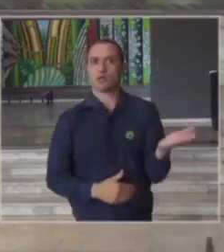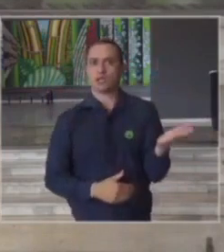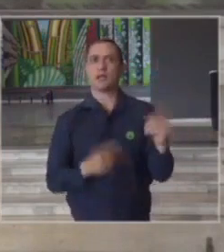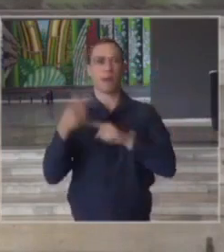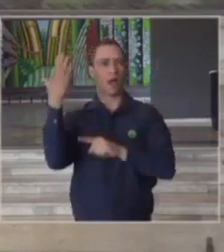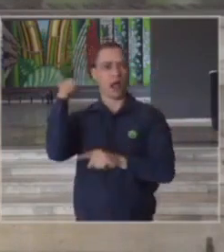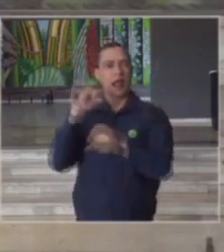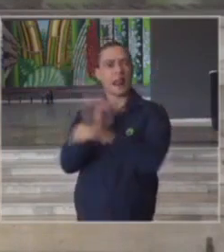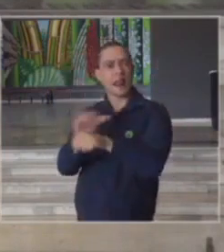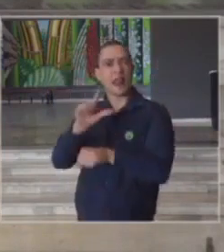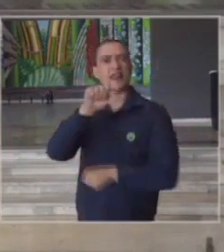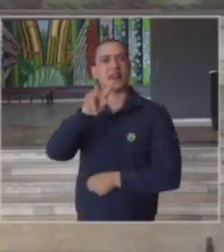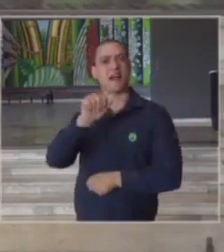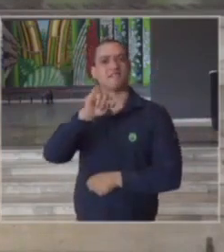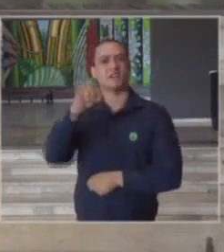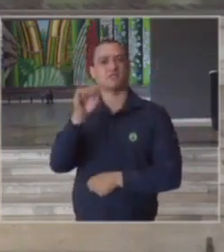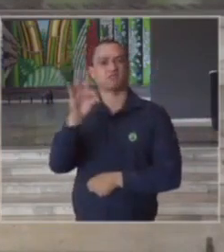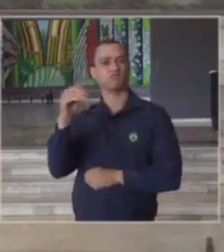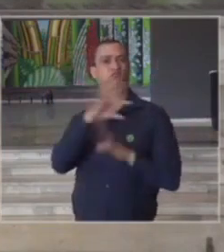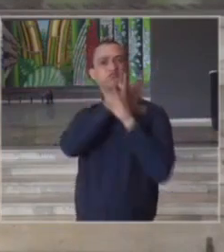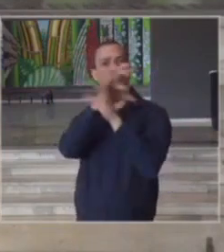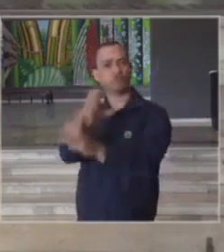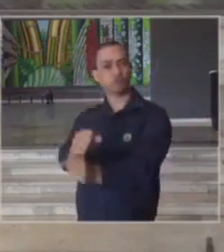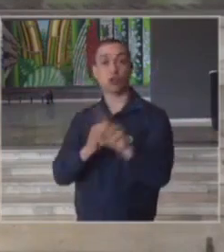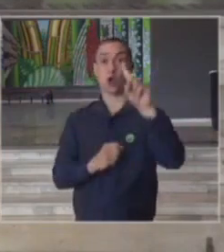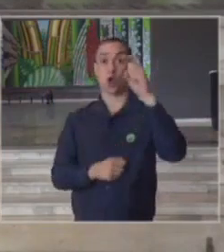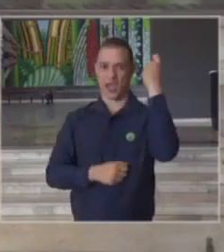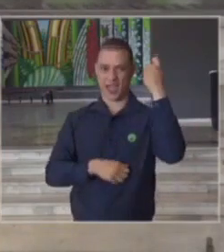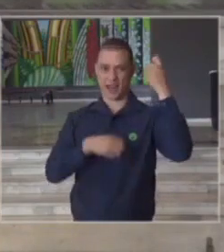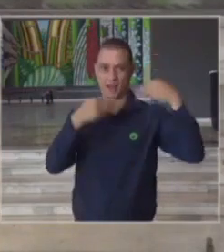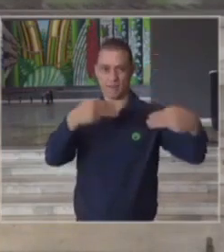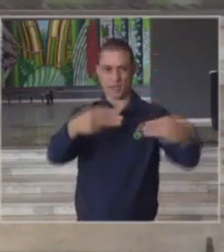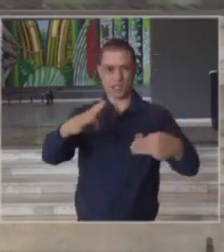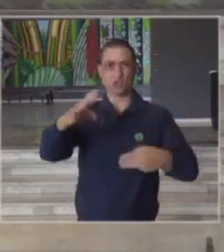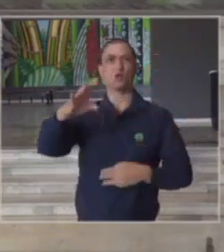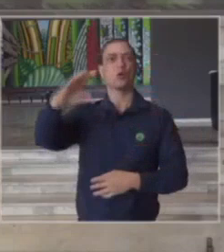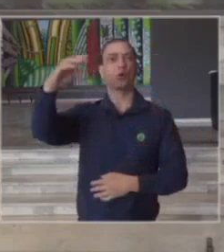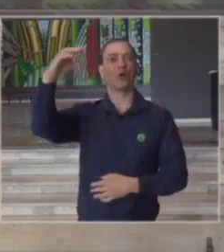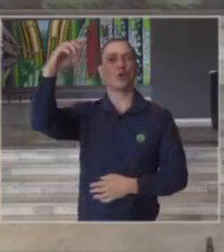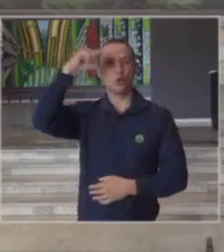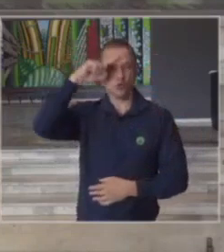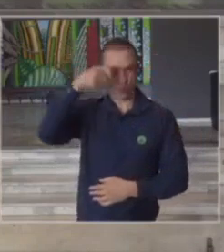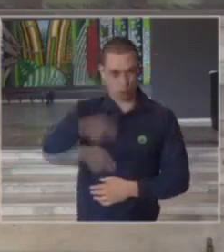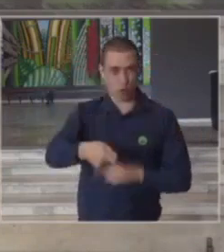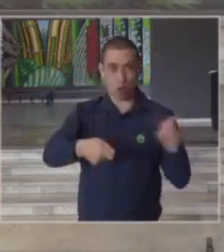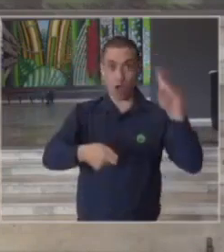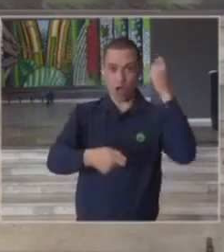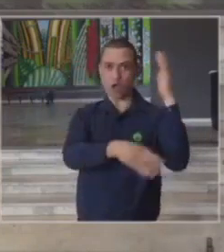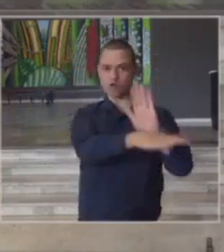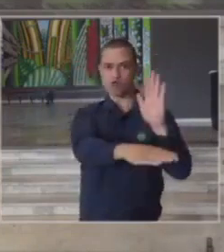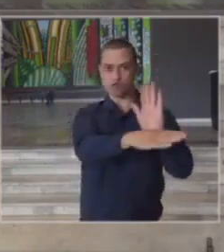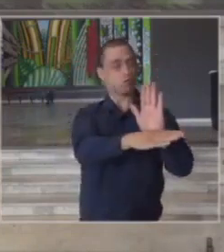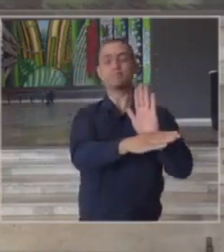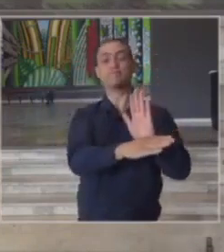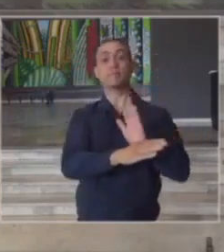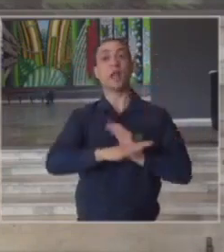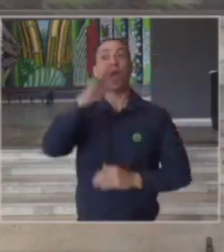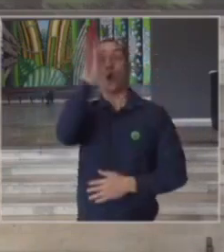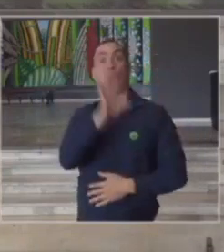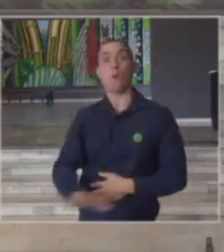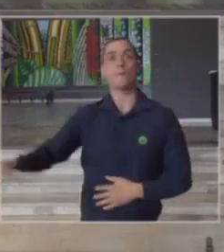Lava Jato com a cooperação do ex-ministro e ex-juiz Sérgio Moro o Brasil rejeitou